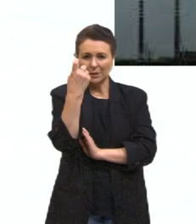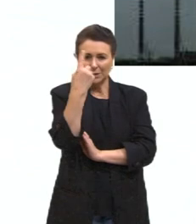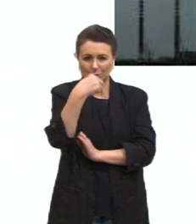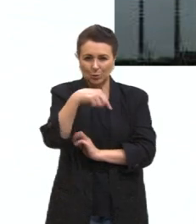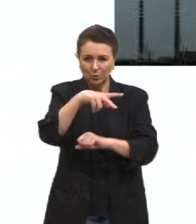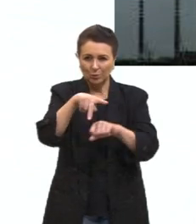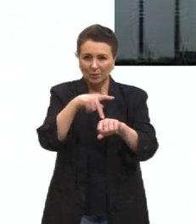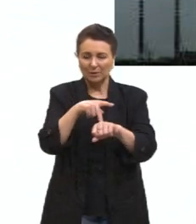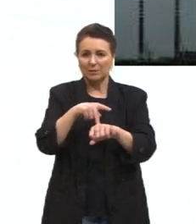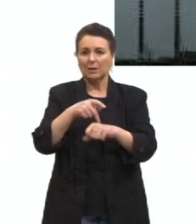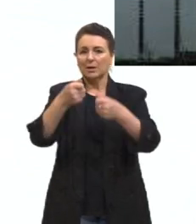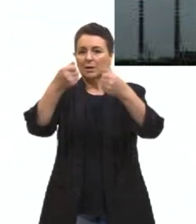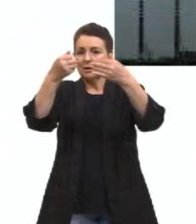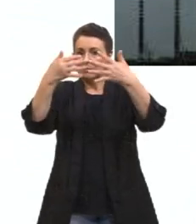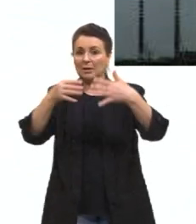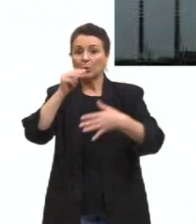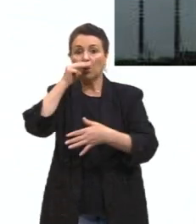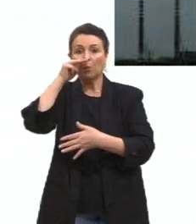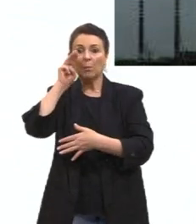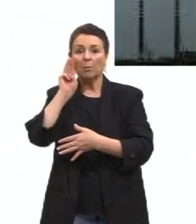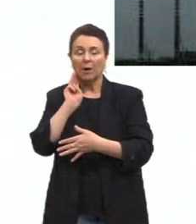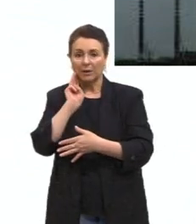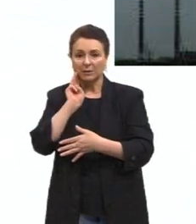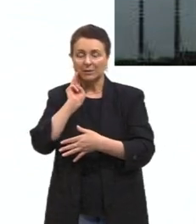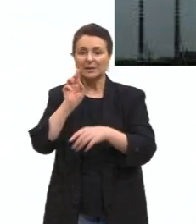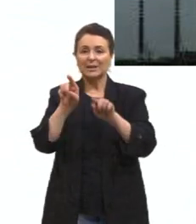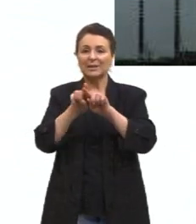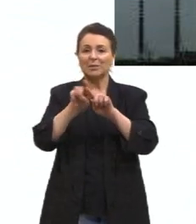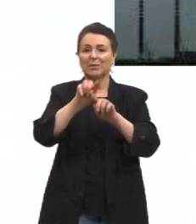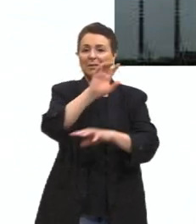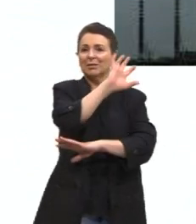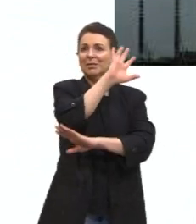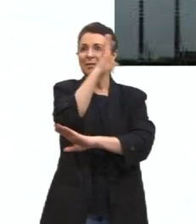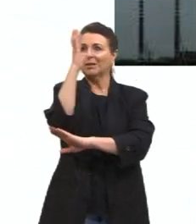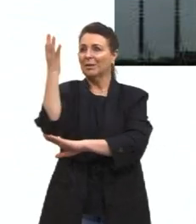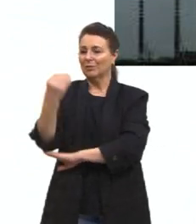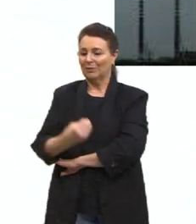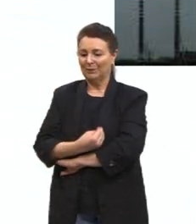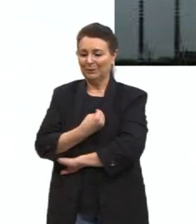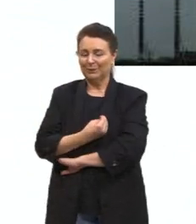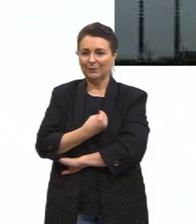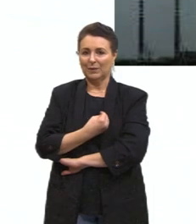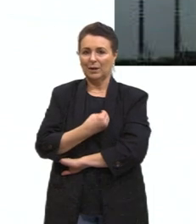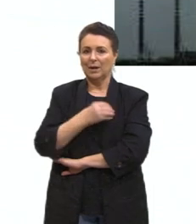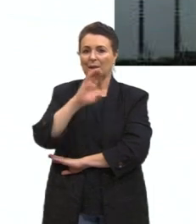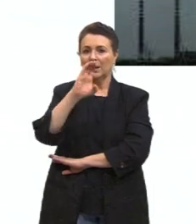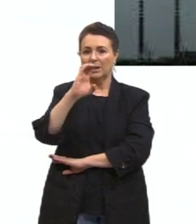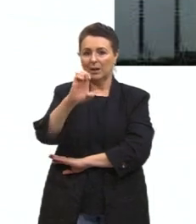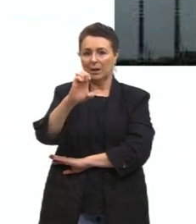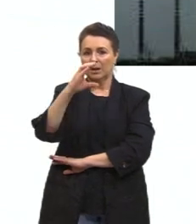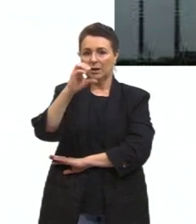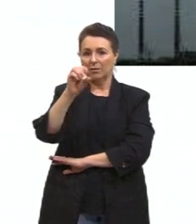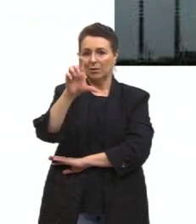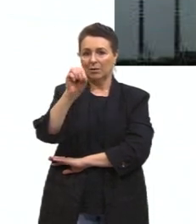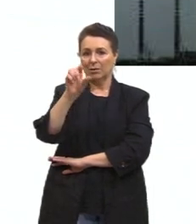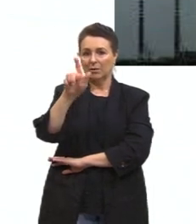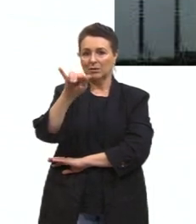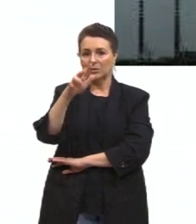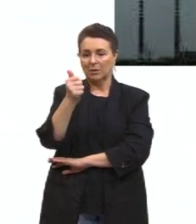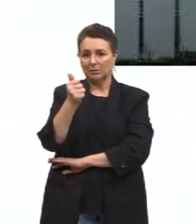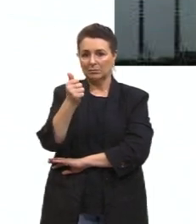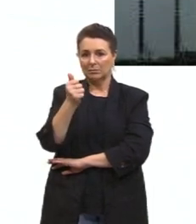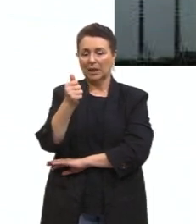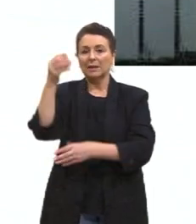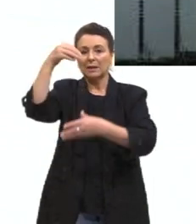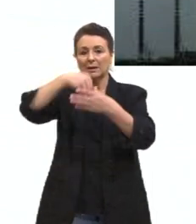E falar da questão de Marx e a ecologia, o que é essa ecologia também, para começar? A ecologia é um ramo da